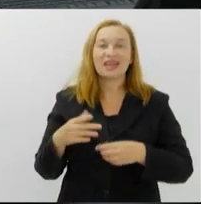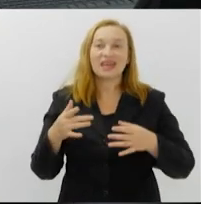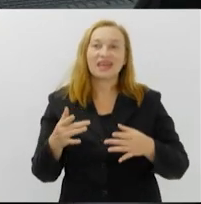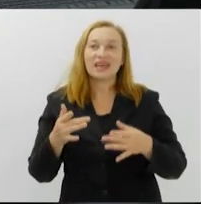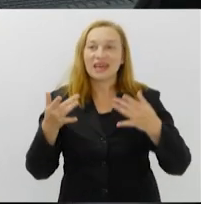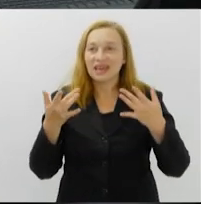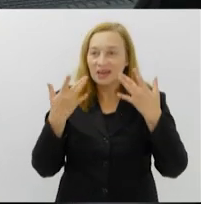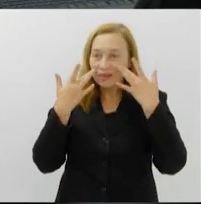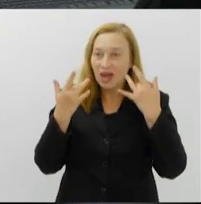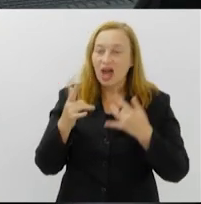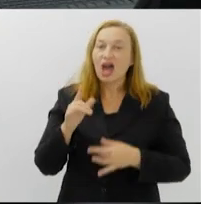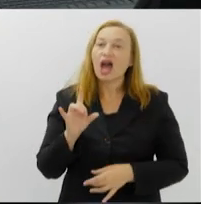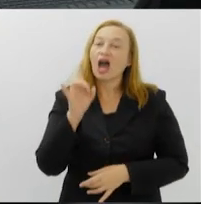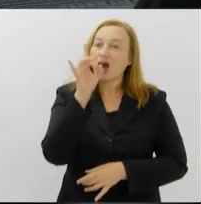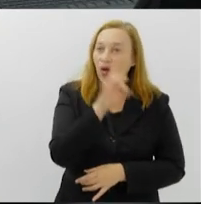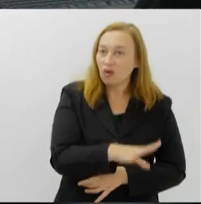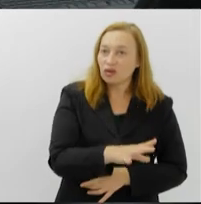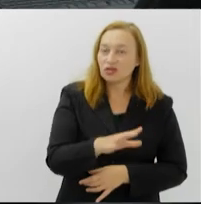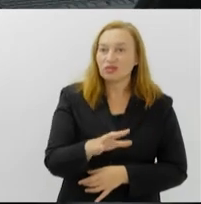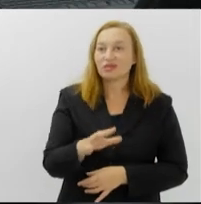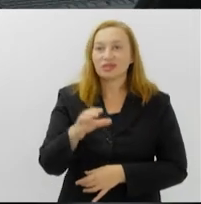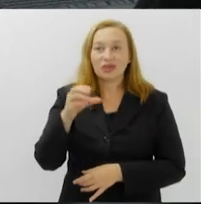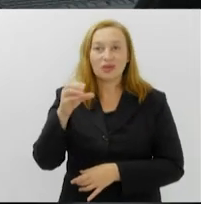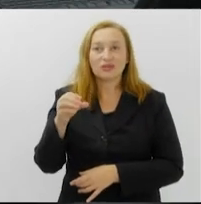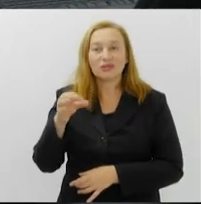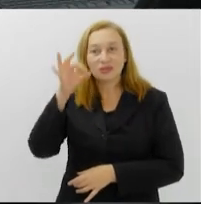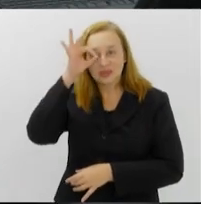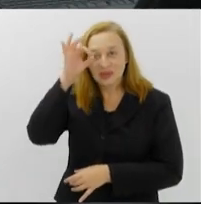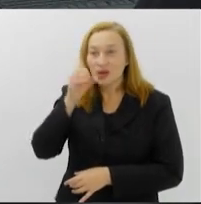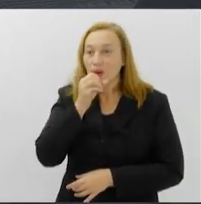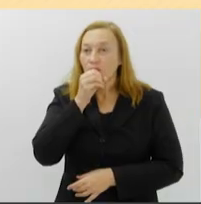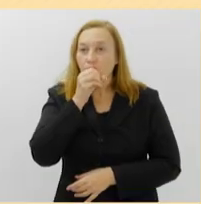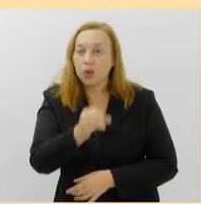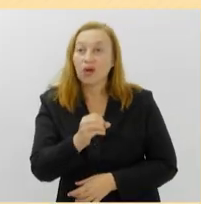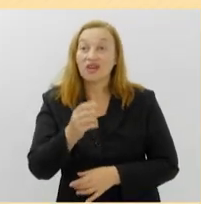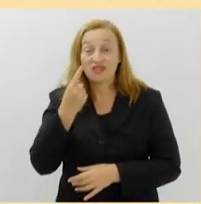Sessão de Freud. Veja isso e muito mais agora na nossa Agenda Cultural.